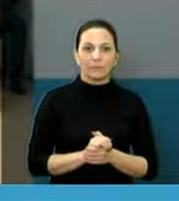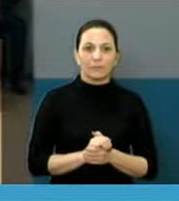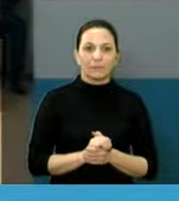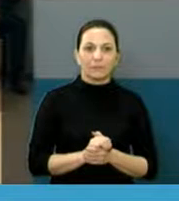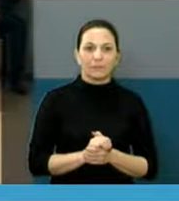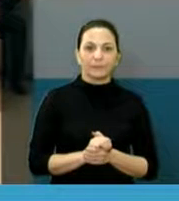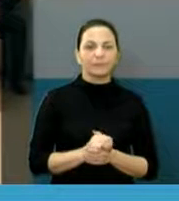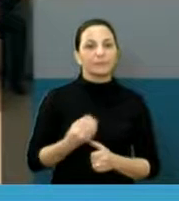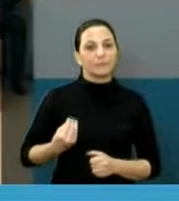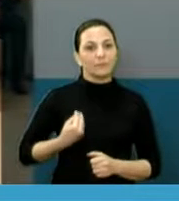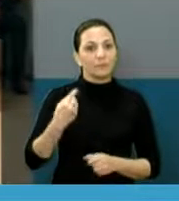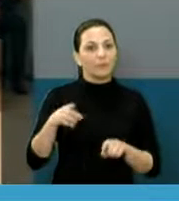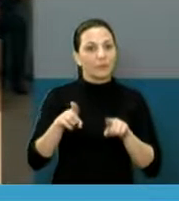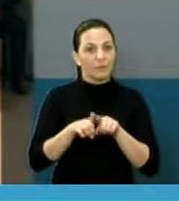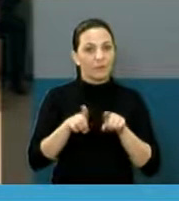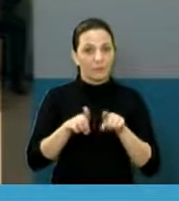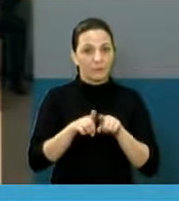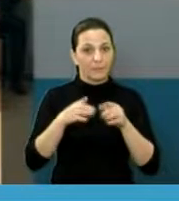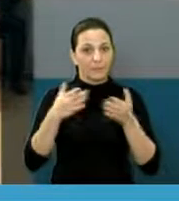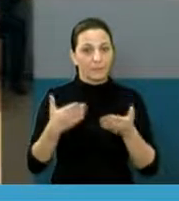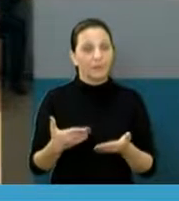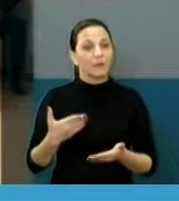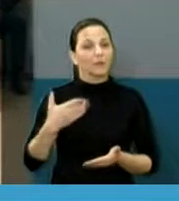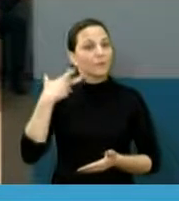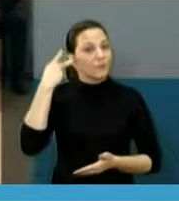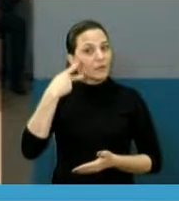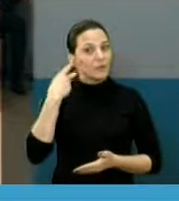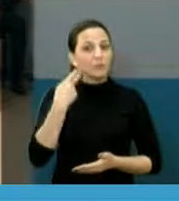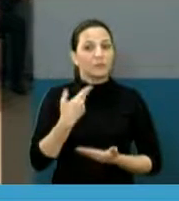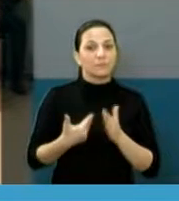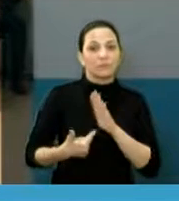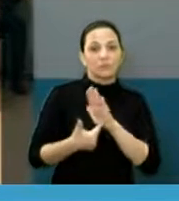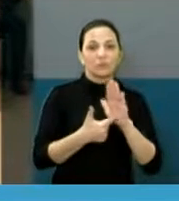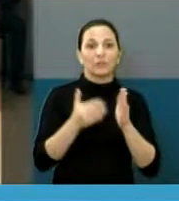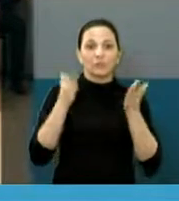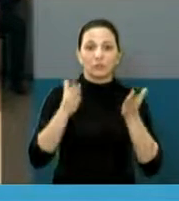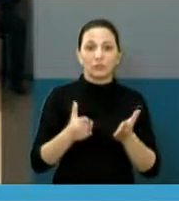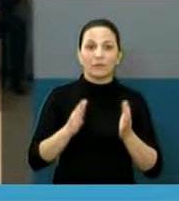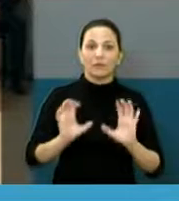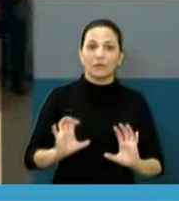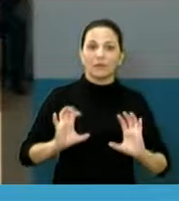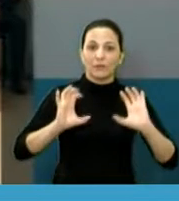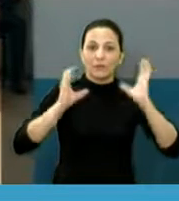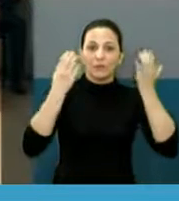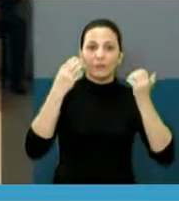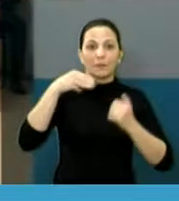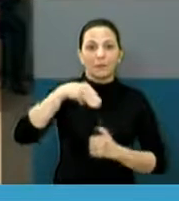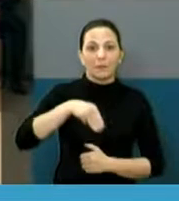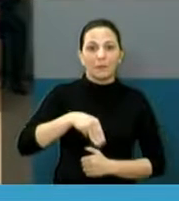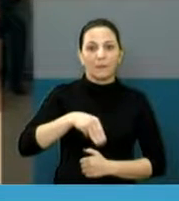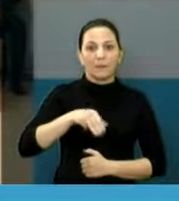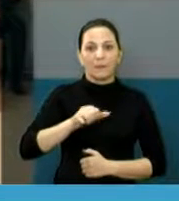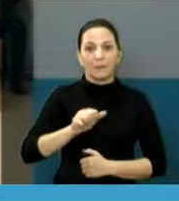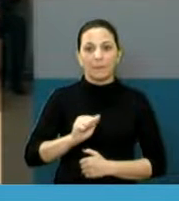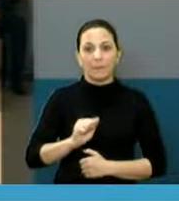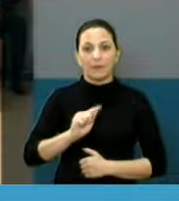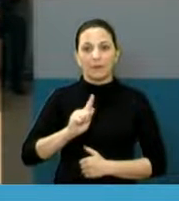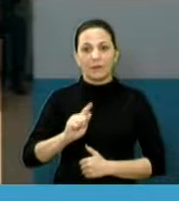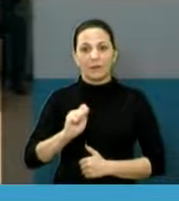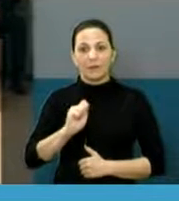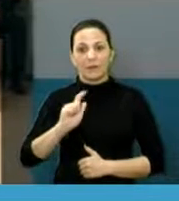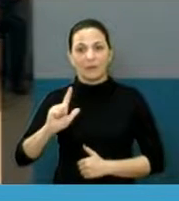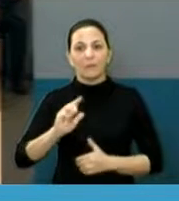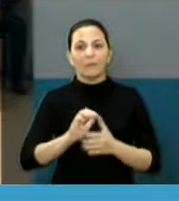Nós participamos também, como todo mundo já falou, os vereadores já falaram aqui nessa casa, do evento lá do Magal. Magal, parabéns pela sua iniciativa,